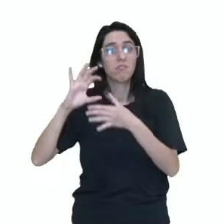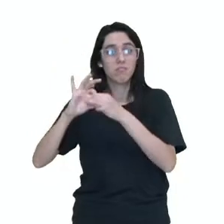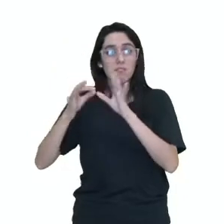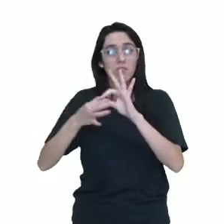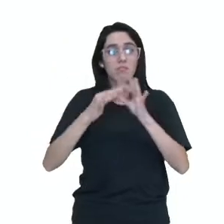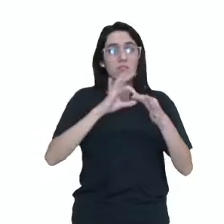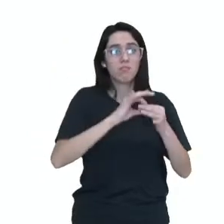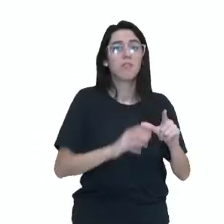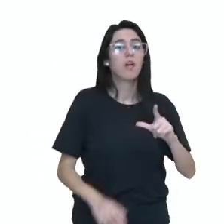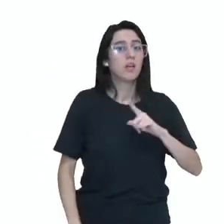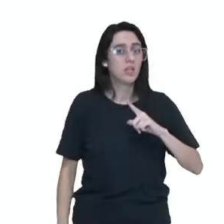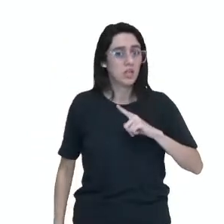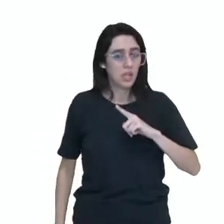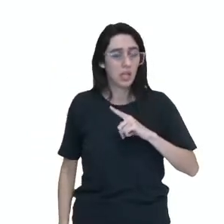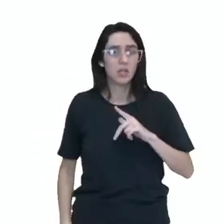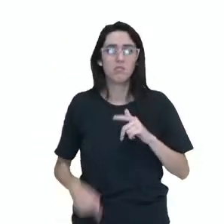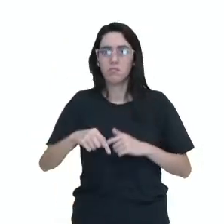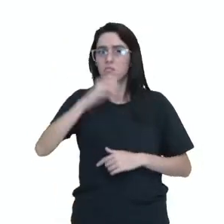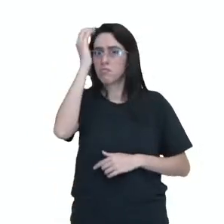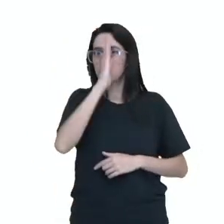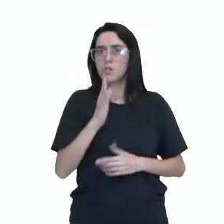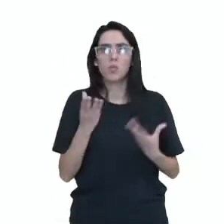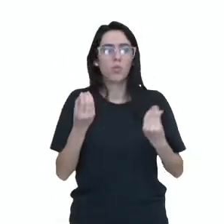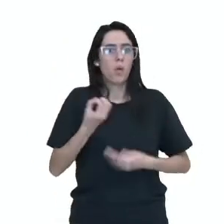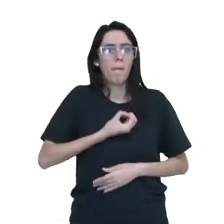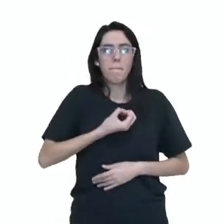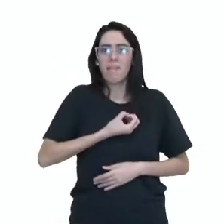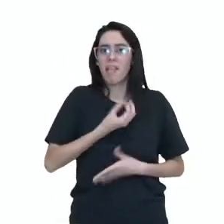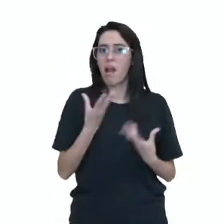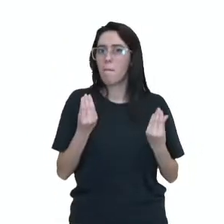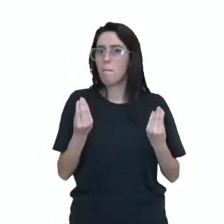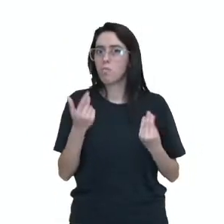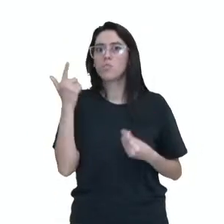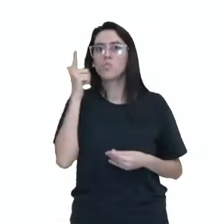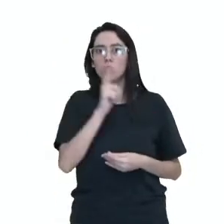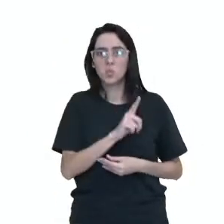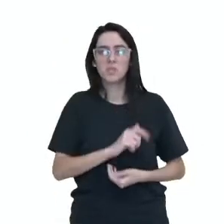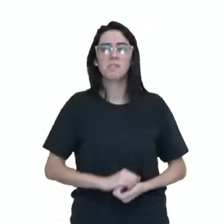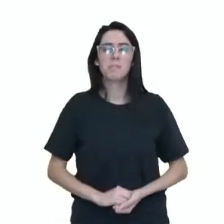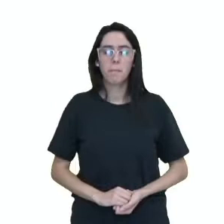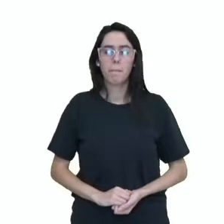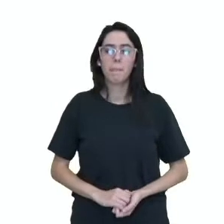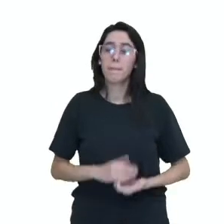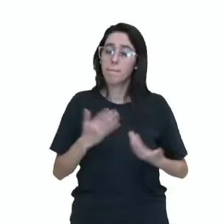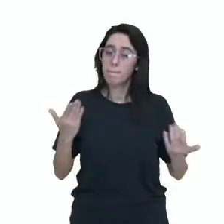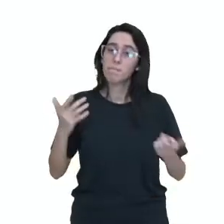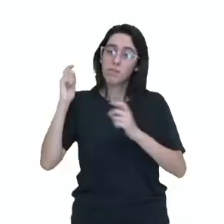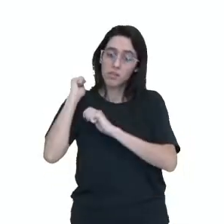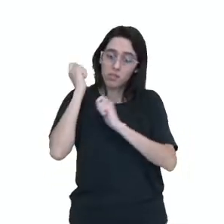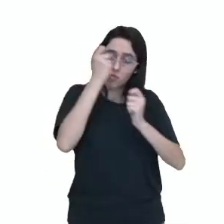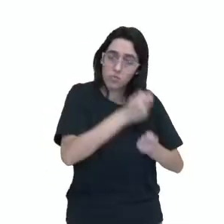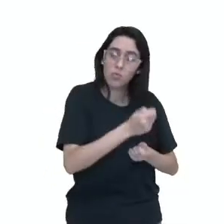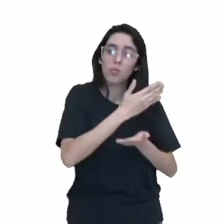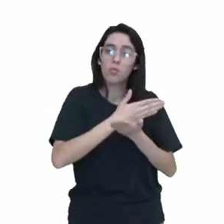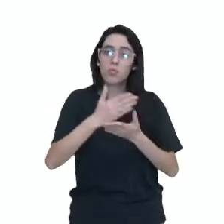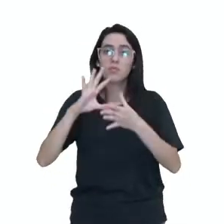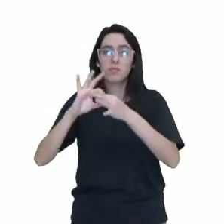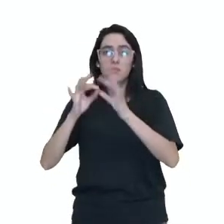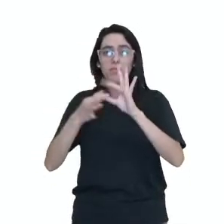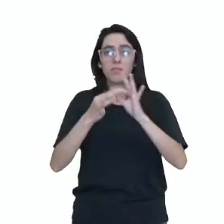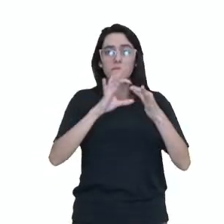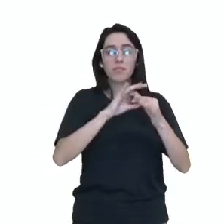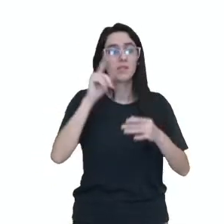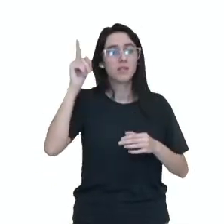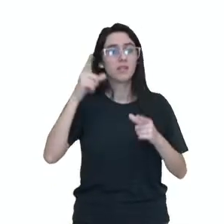vocês, é um esporte que mais rendeu, um dos esportes que mais rendeu medalhas para o Brasil. O judô estreou no programa olímpico nos Jogos de